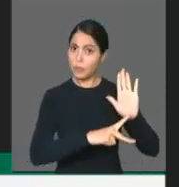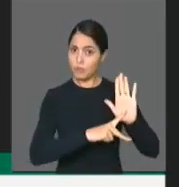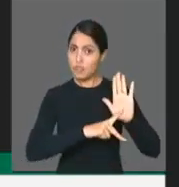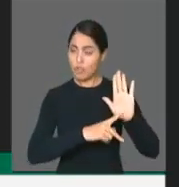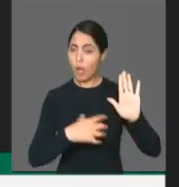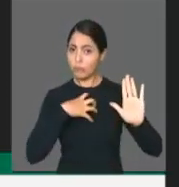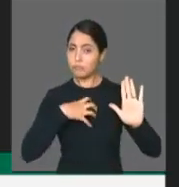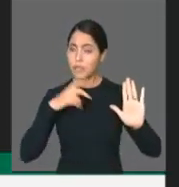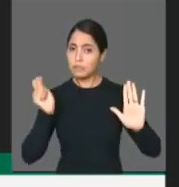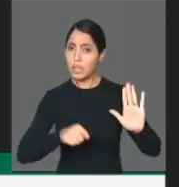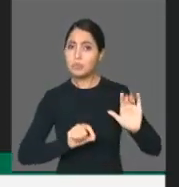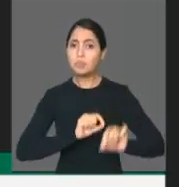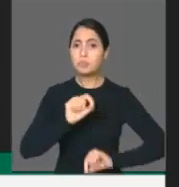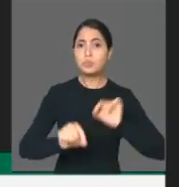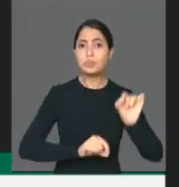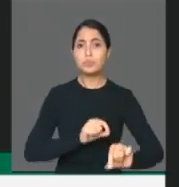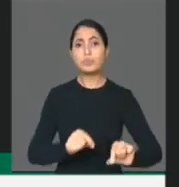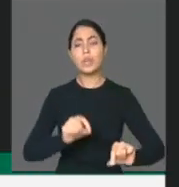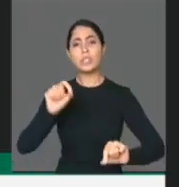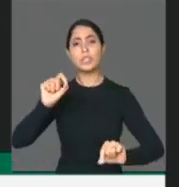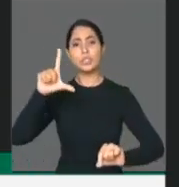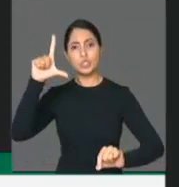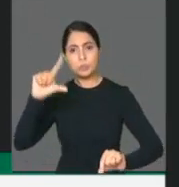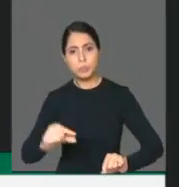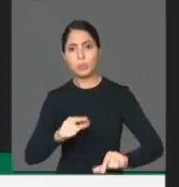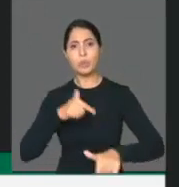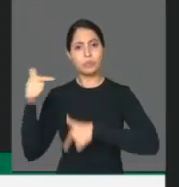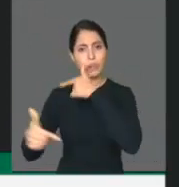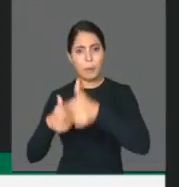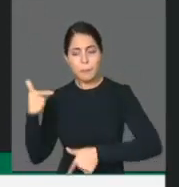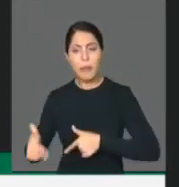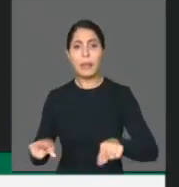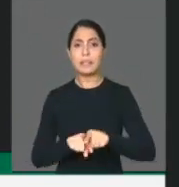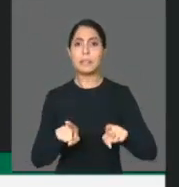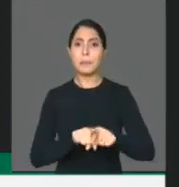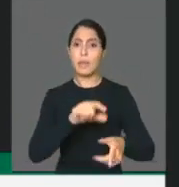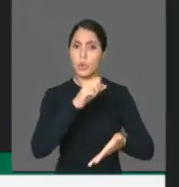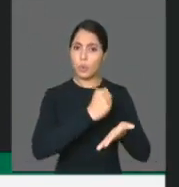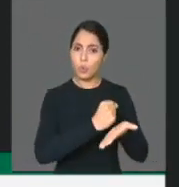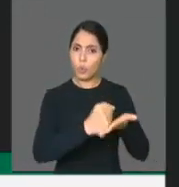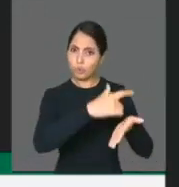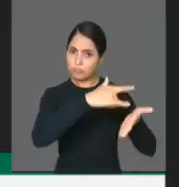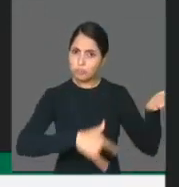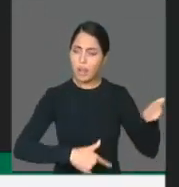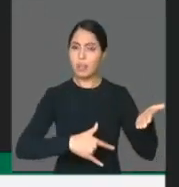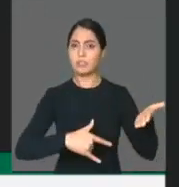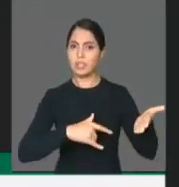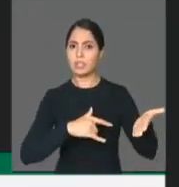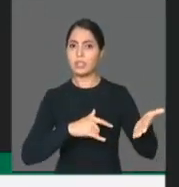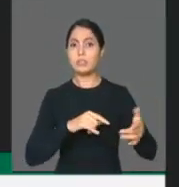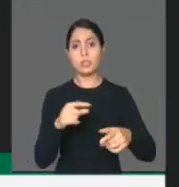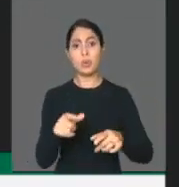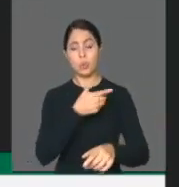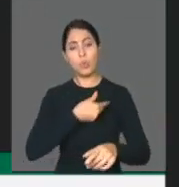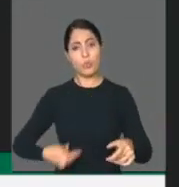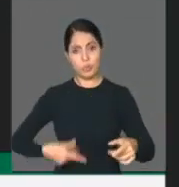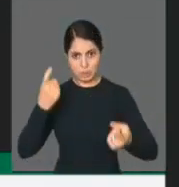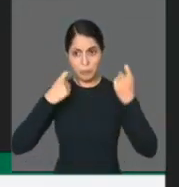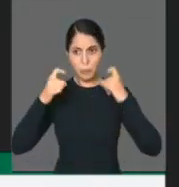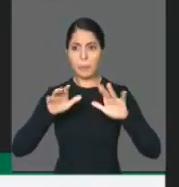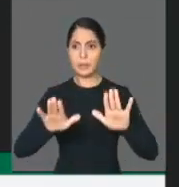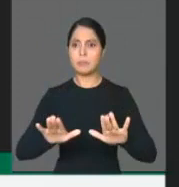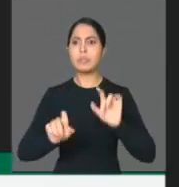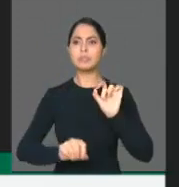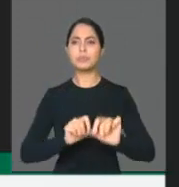possibilitar a redução das jornadas de trabalho e também a suspensão dos contratos de trabalho, então essa é uma preocupação do governo, mas essa